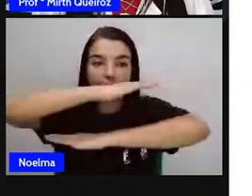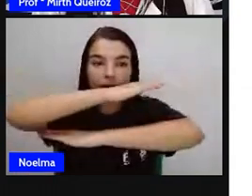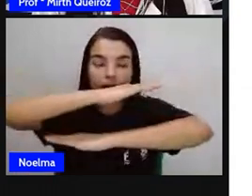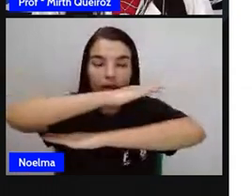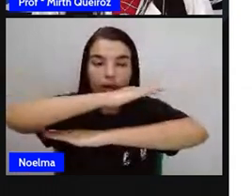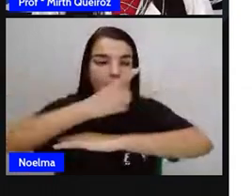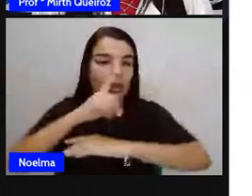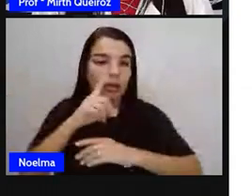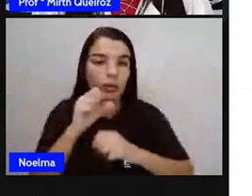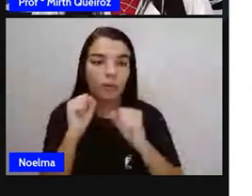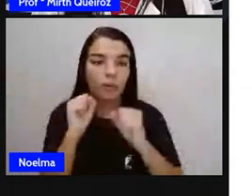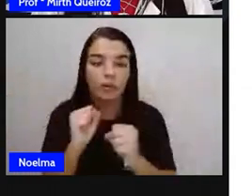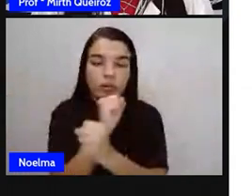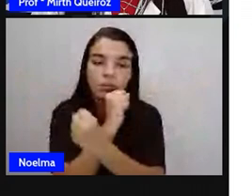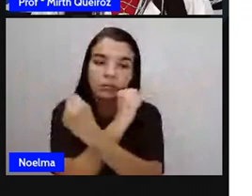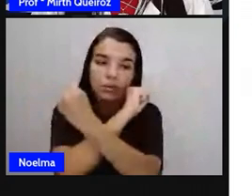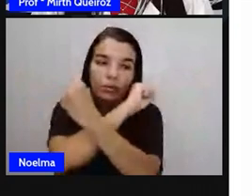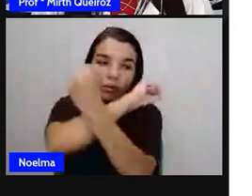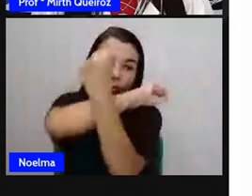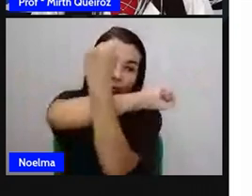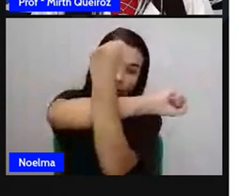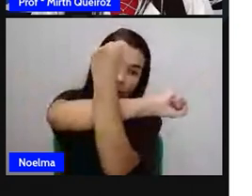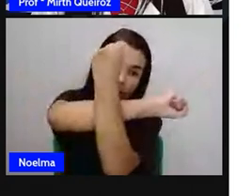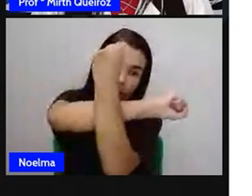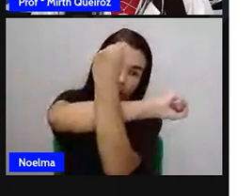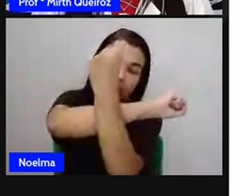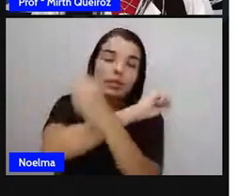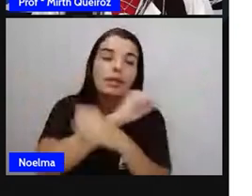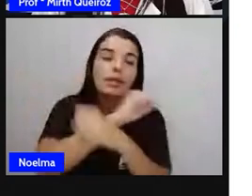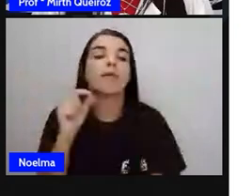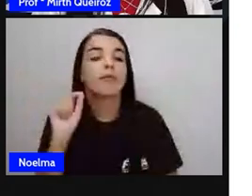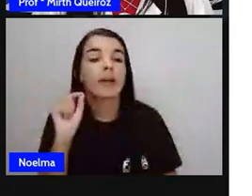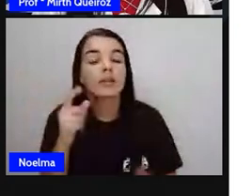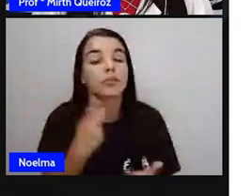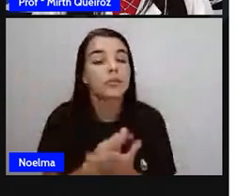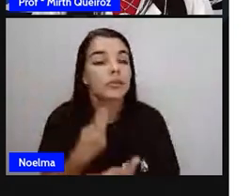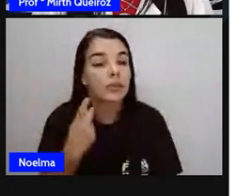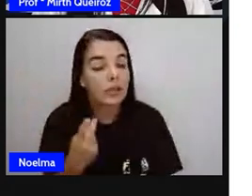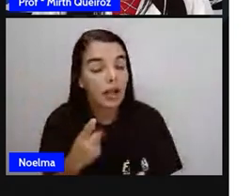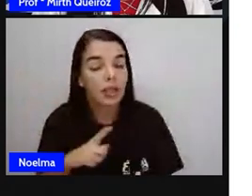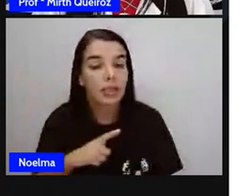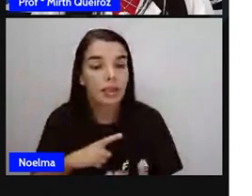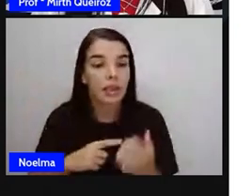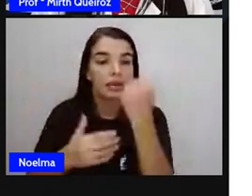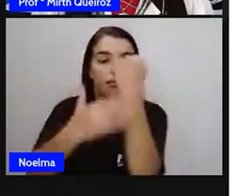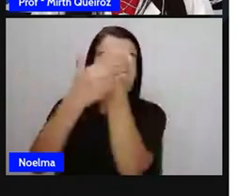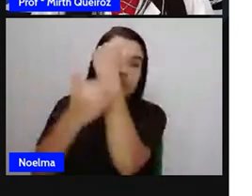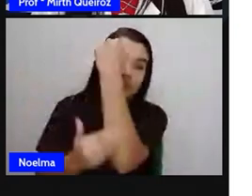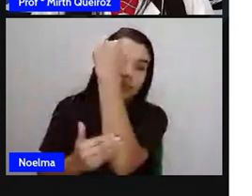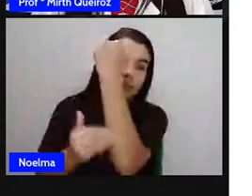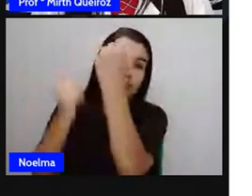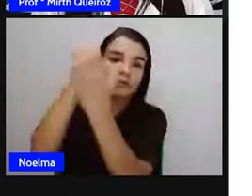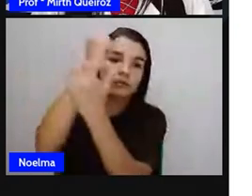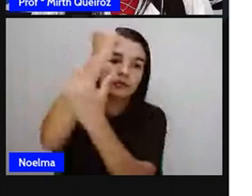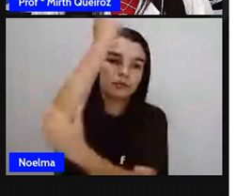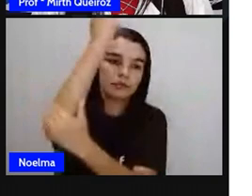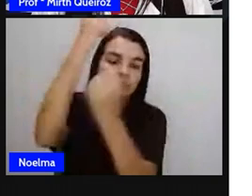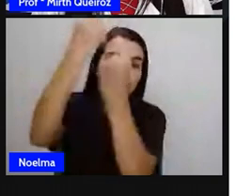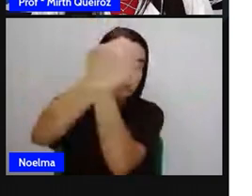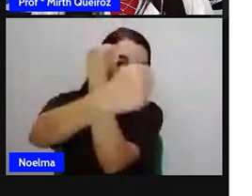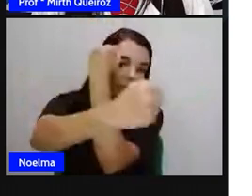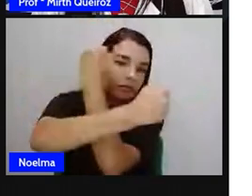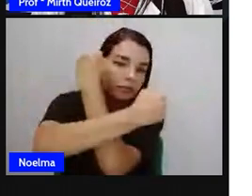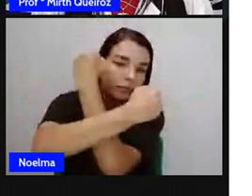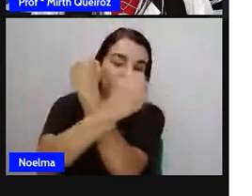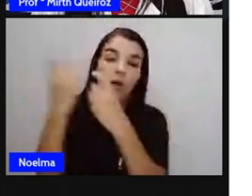a mesma distância entre si. Já as retas perpendiculares, elas apresentam um ponto em comum, formando, neste ponto